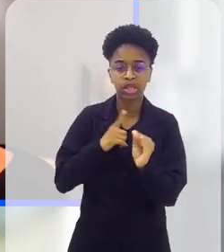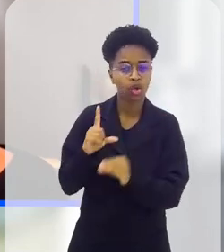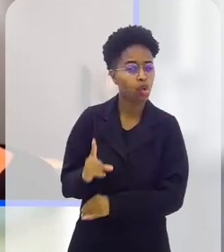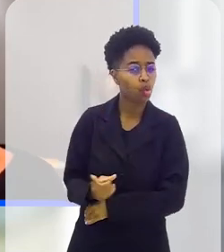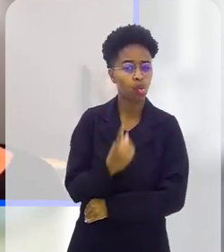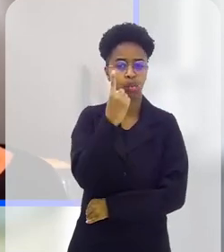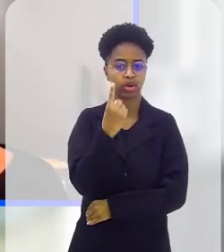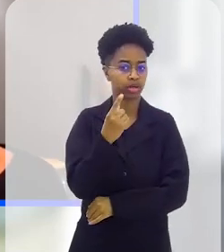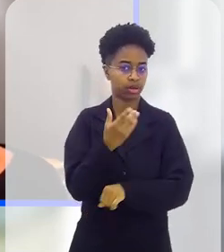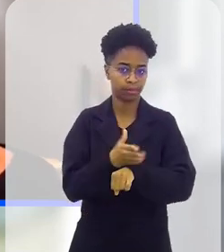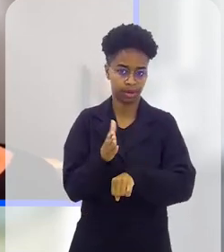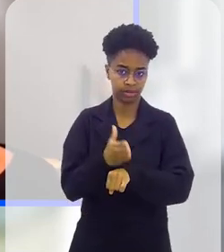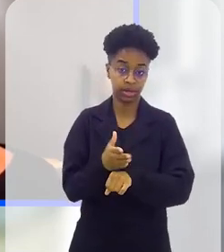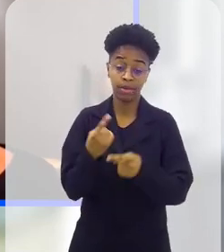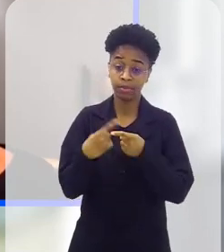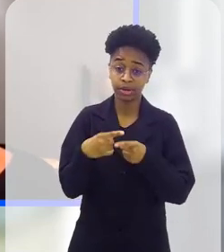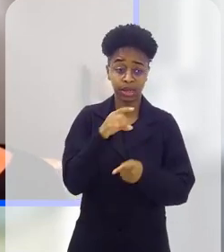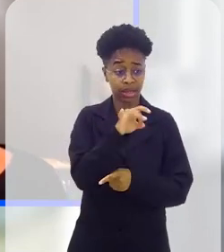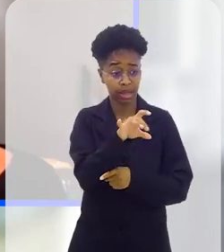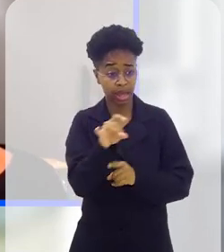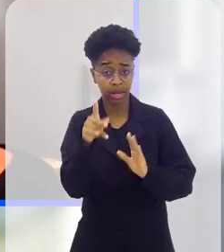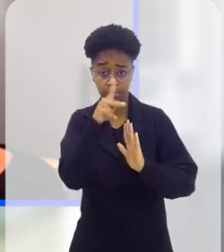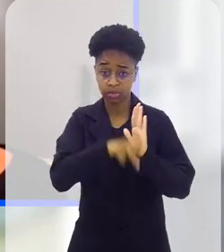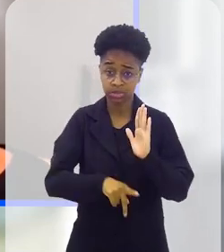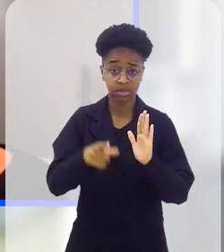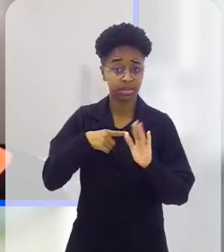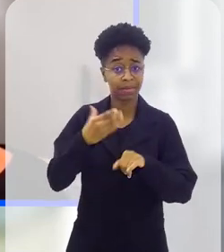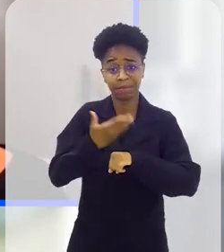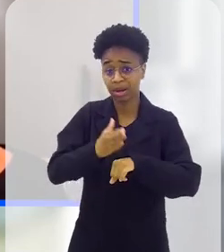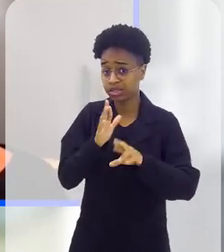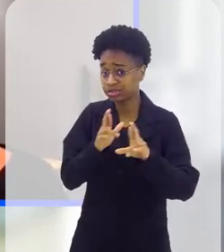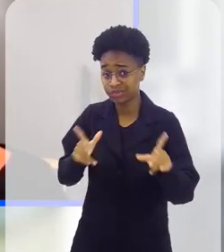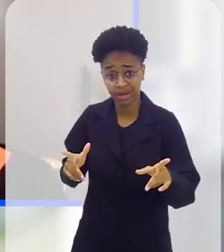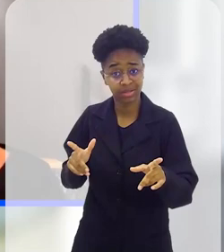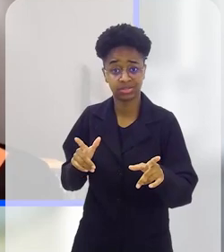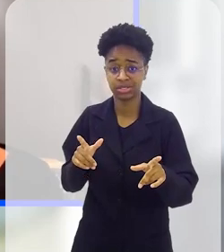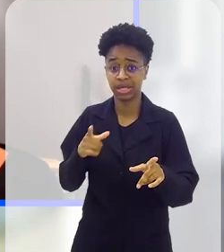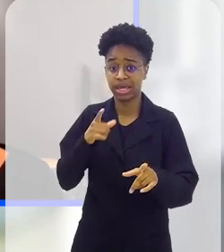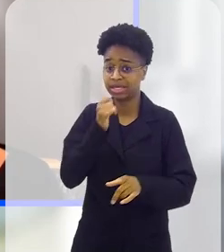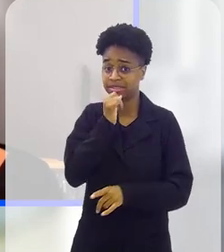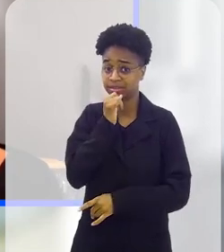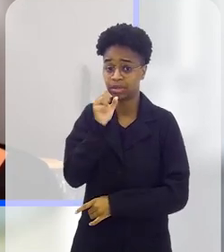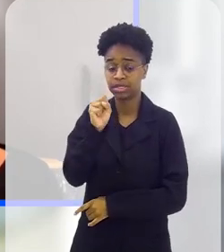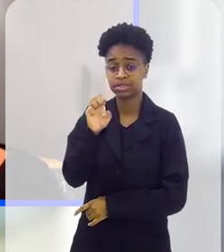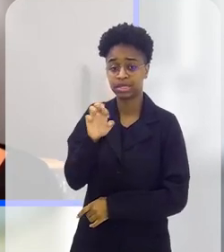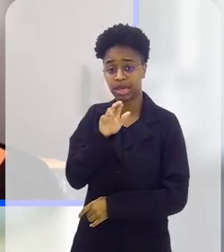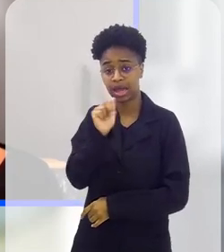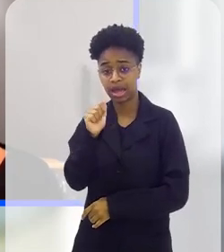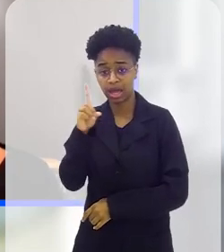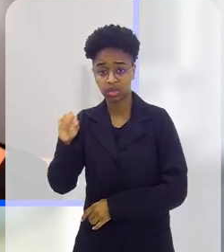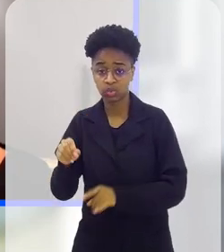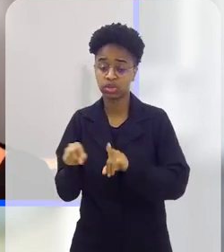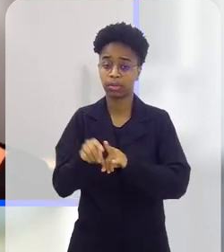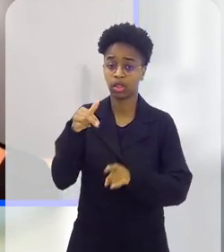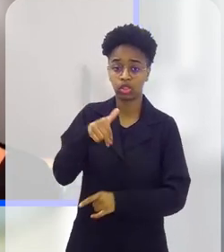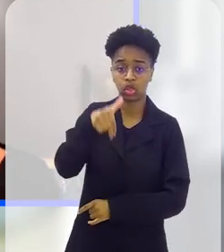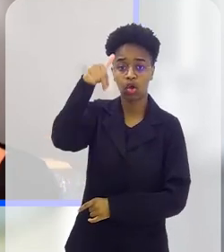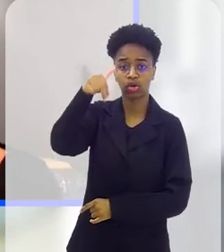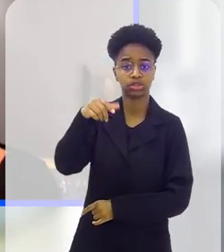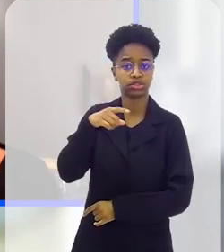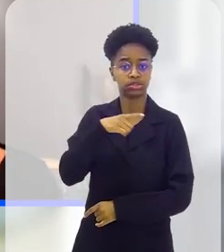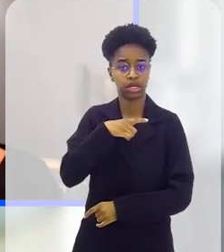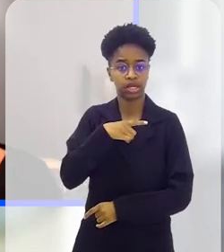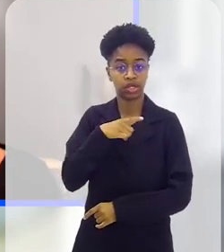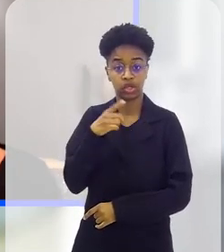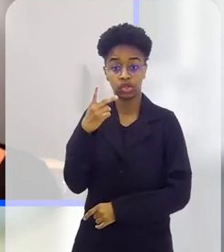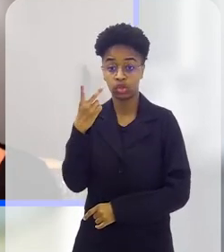que há uma prática, porque cada projeto no Cerrado tem uma prática, um ritmo diferente, como os do Norte, por exemplo,